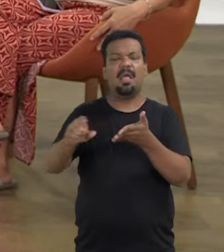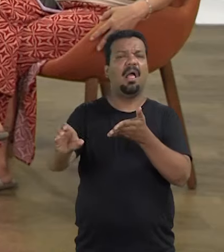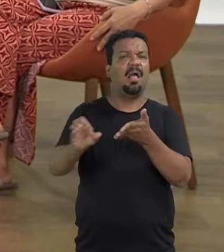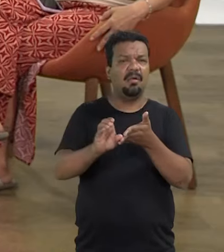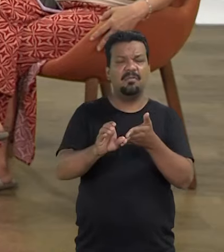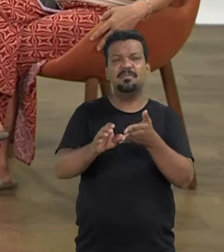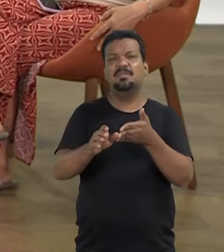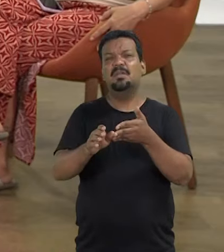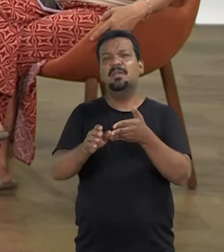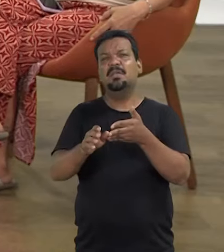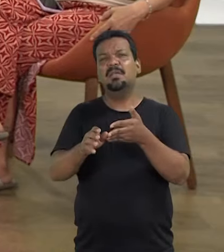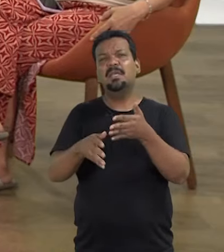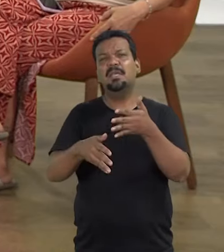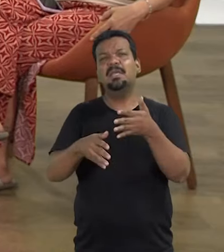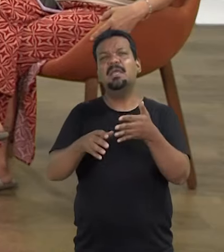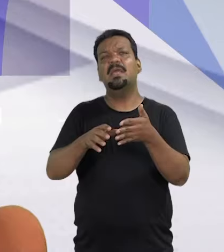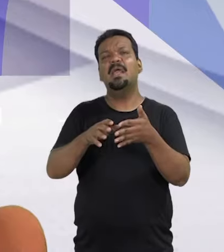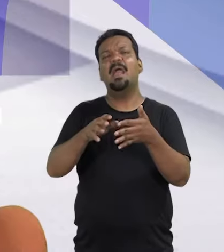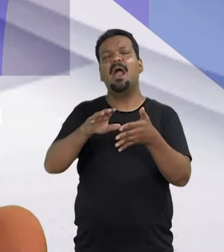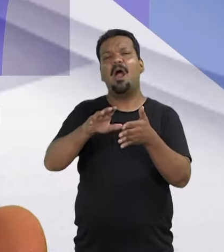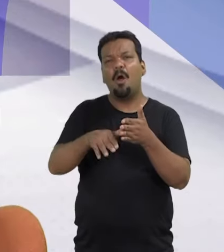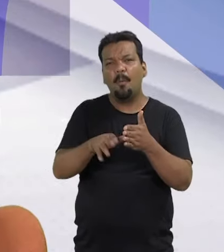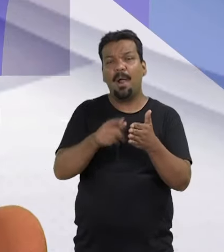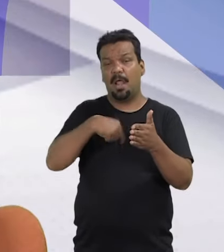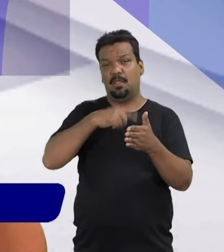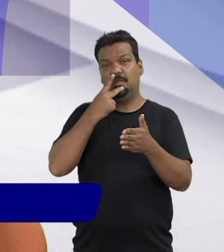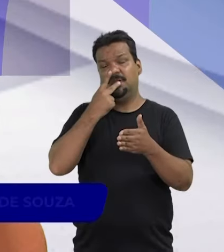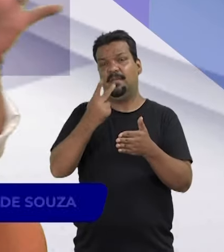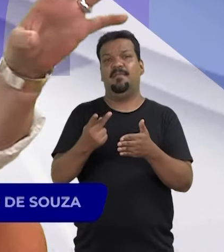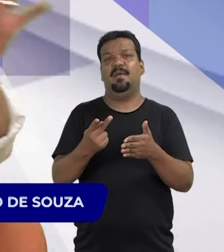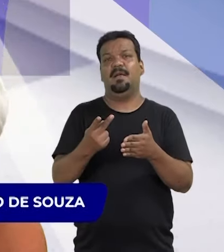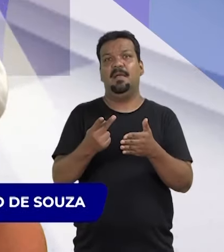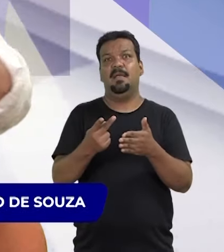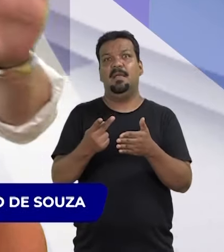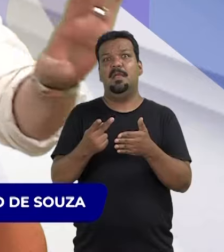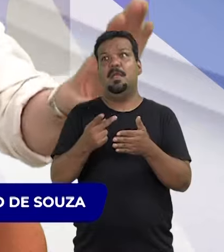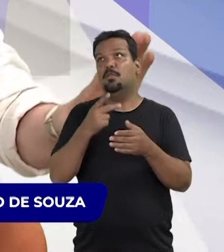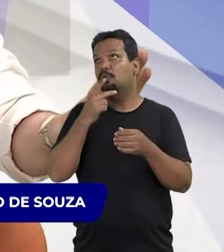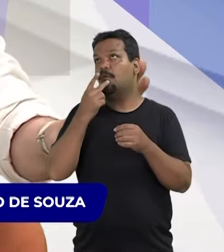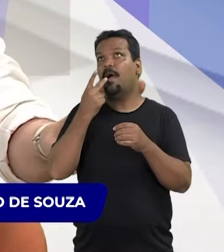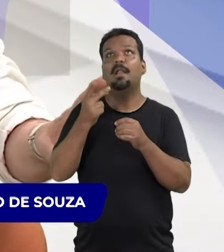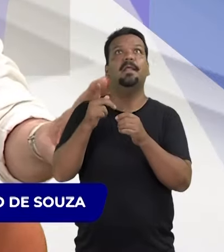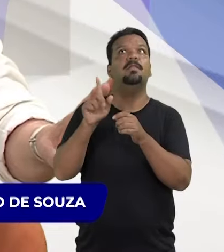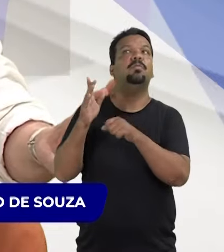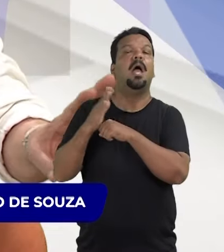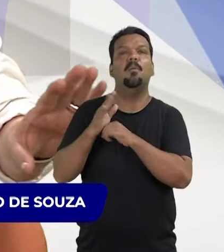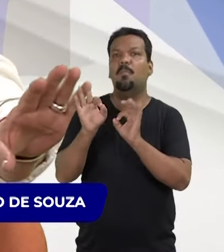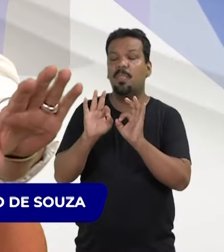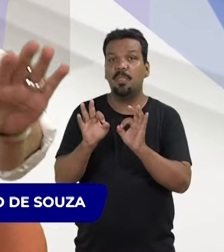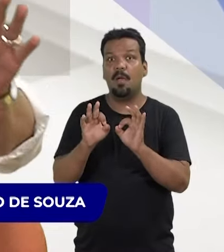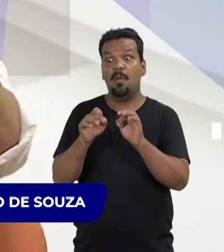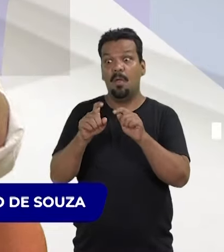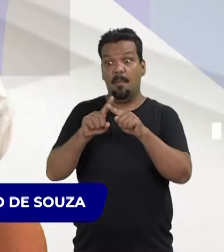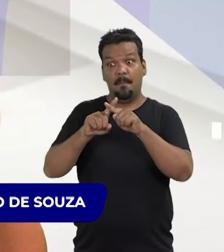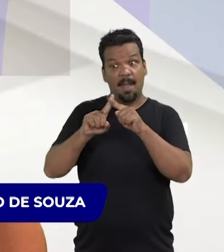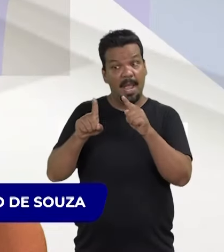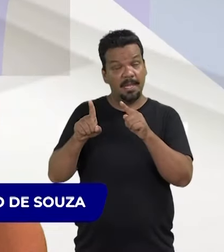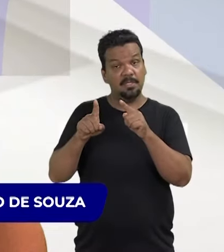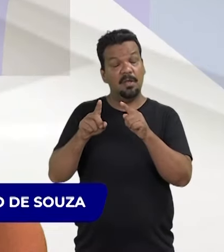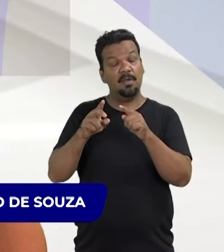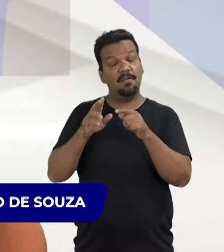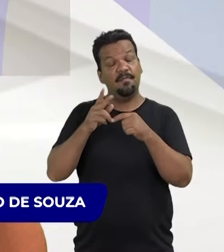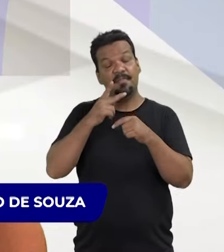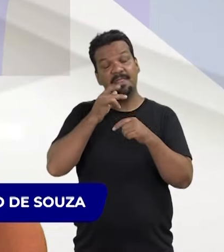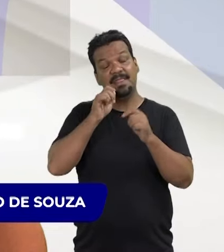boicotam a nossa fala. O tribunal tem ajudado, estou longe de dizer que ele não está ajudado. Mas eu